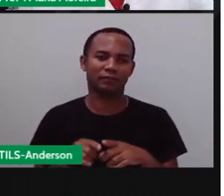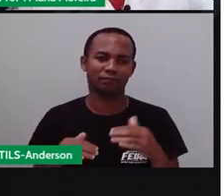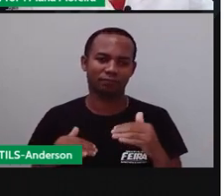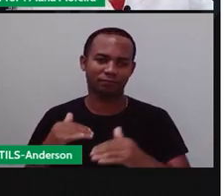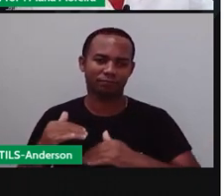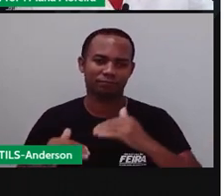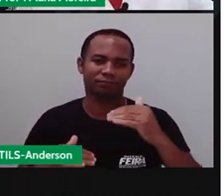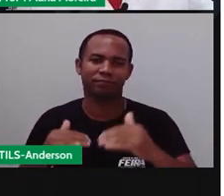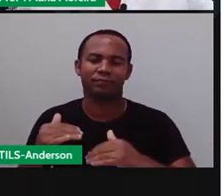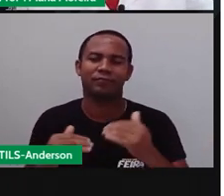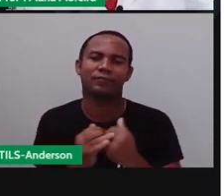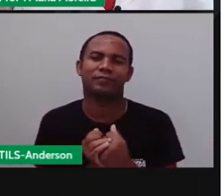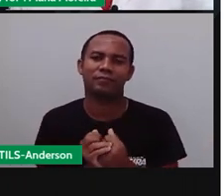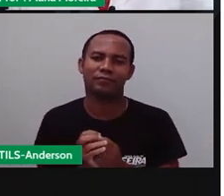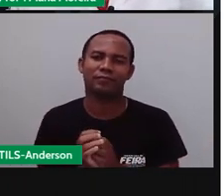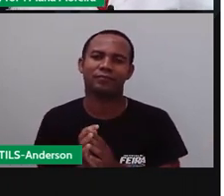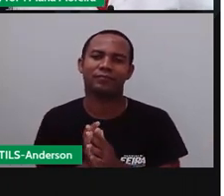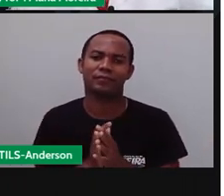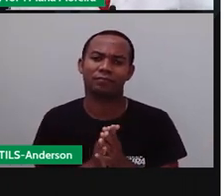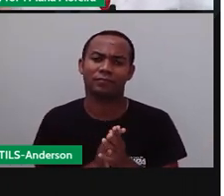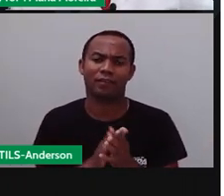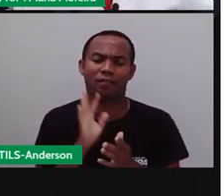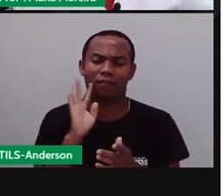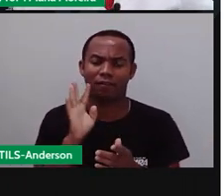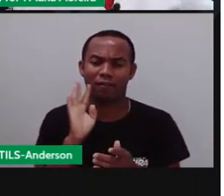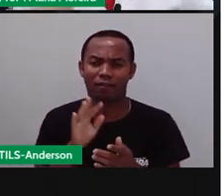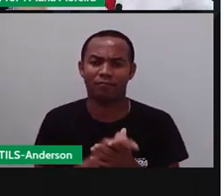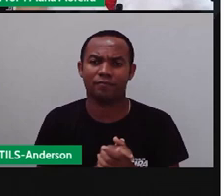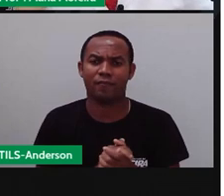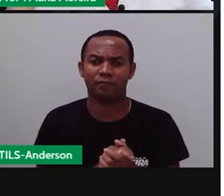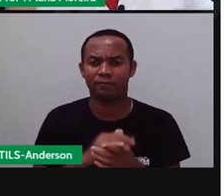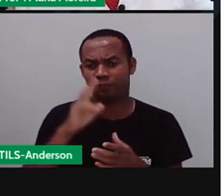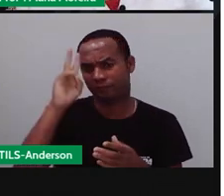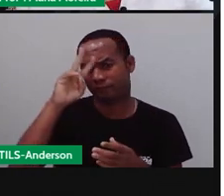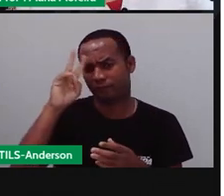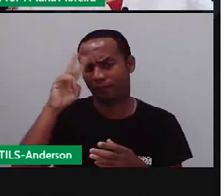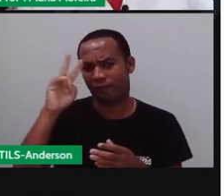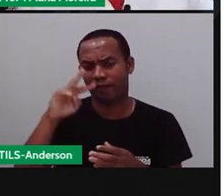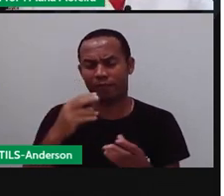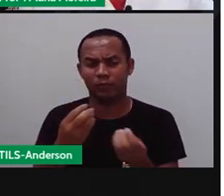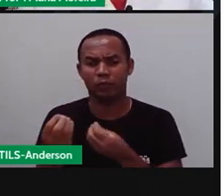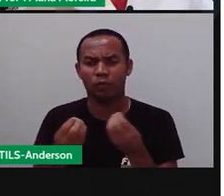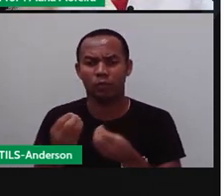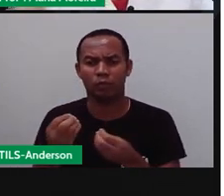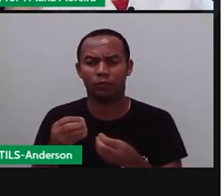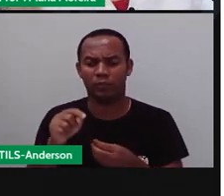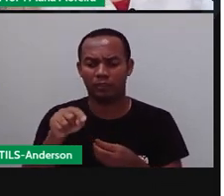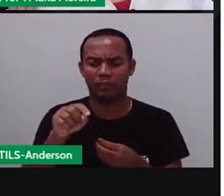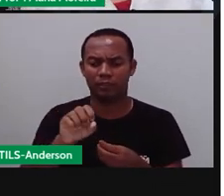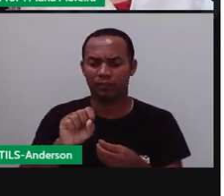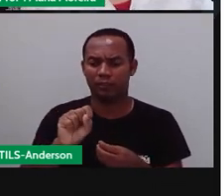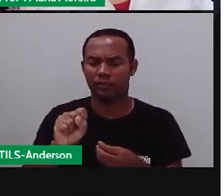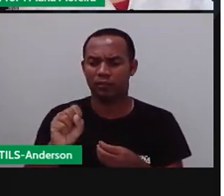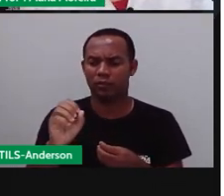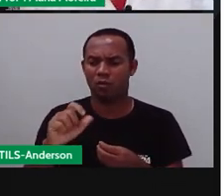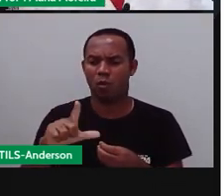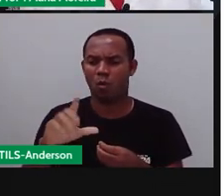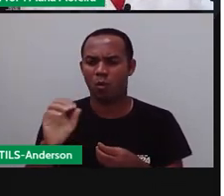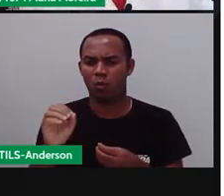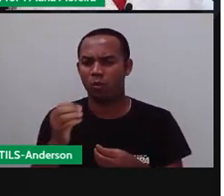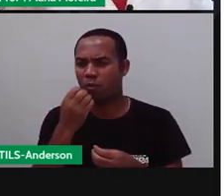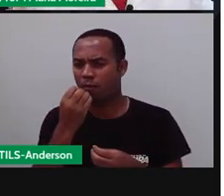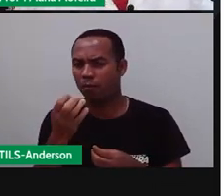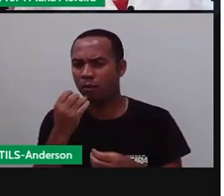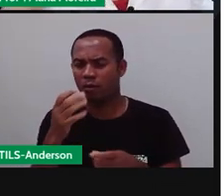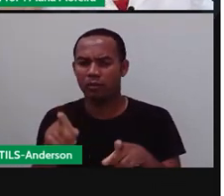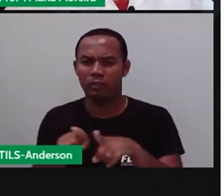Consequentemente o quê? Aumento da produção. Lembra o a Pró falou sobre solo fértil? Que se precisaria de um solo fértil para se ter